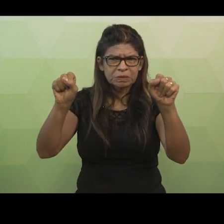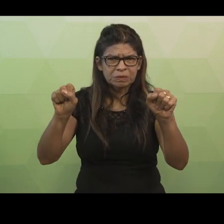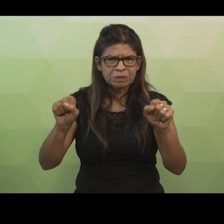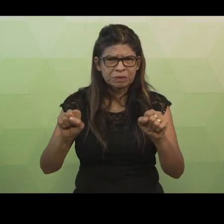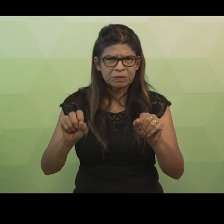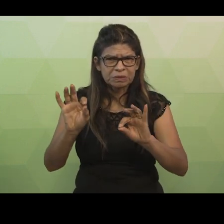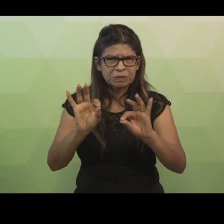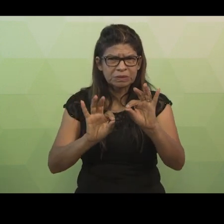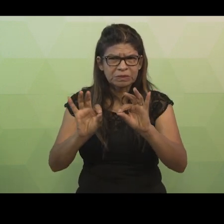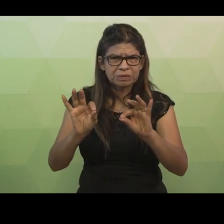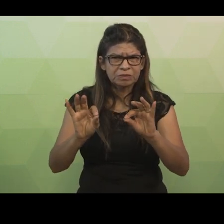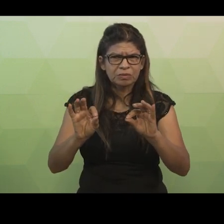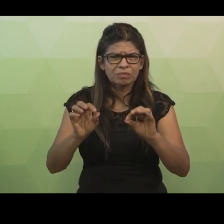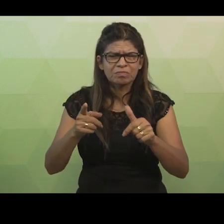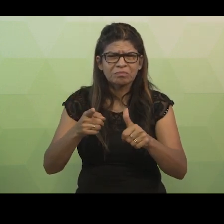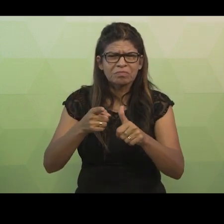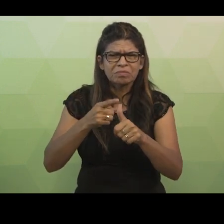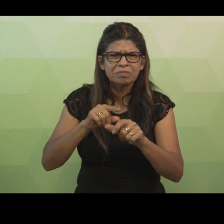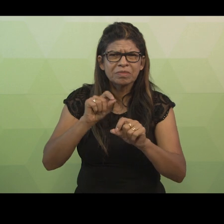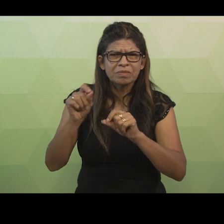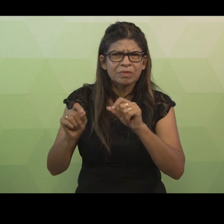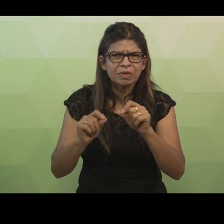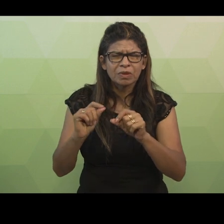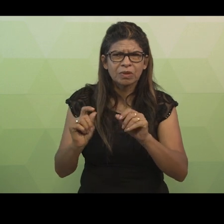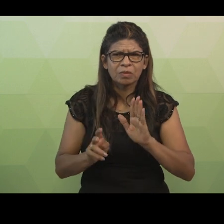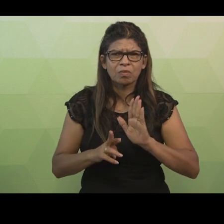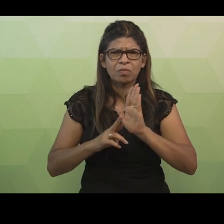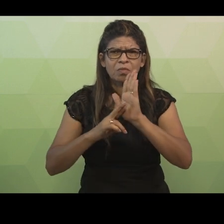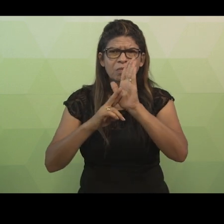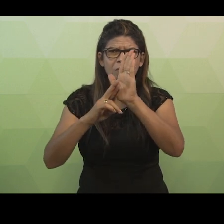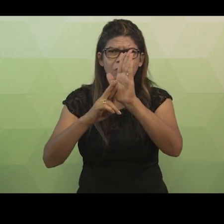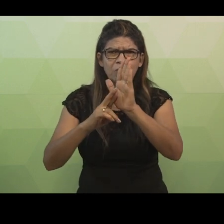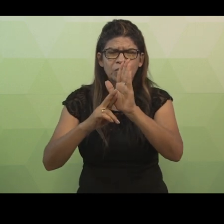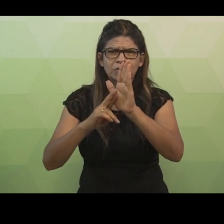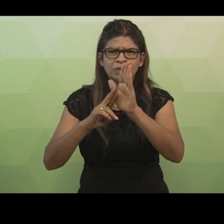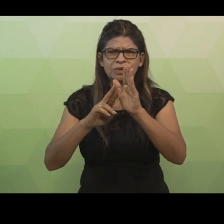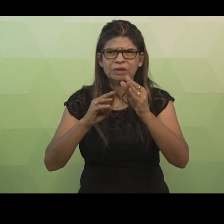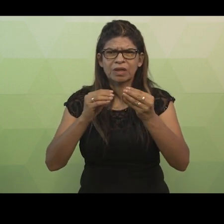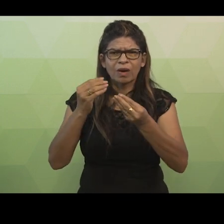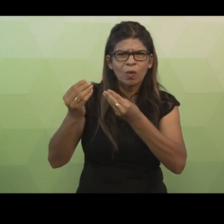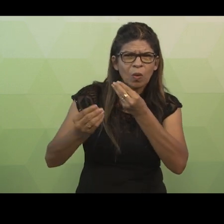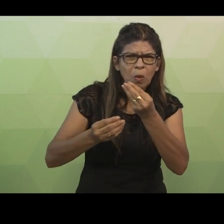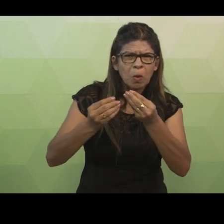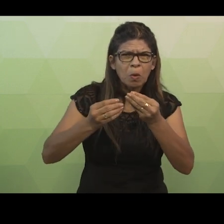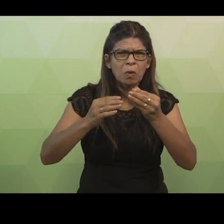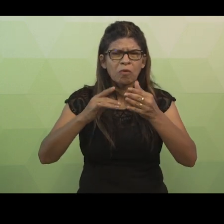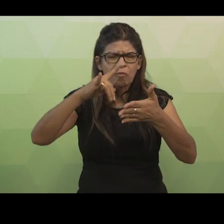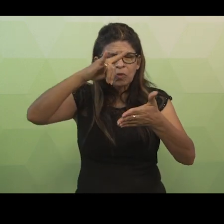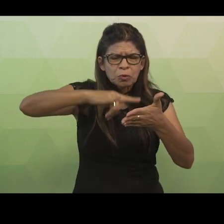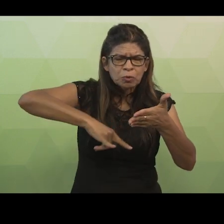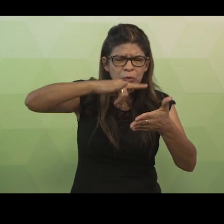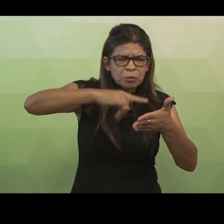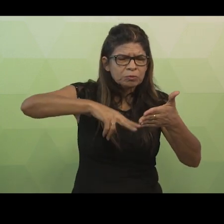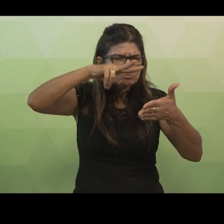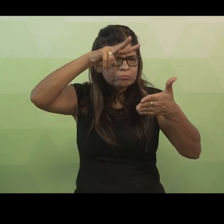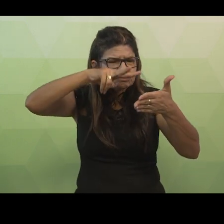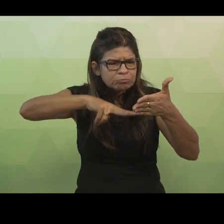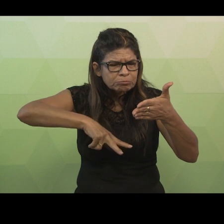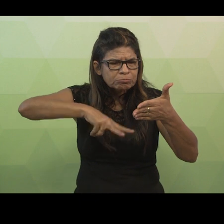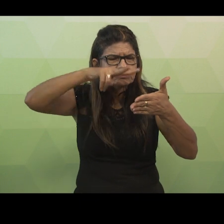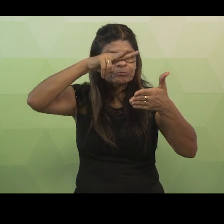passo para isso é voltar no levantamento de requisitos e realizar uma leitura detalhada dessa documentação.